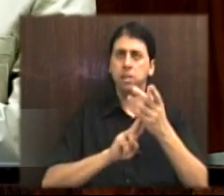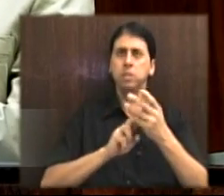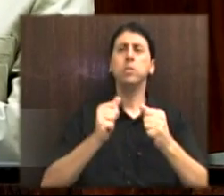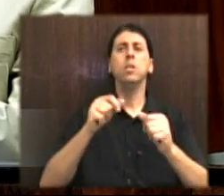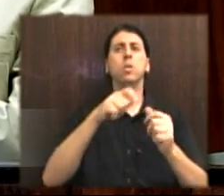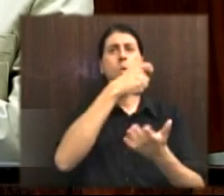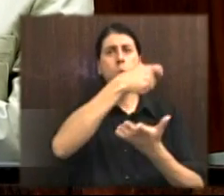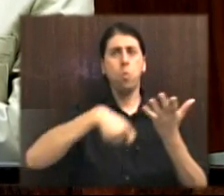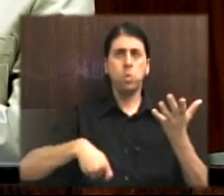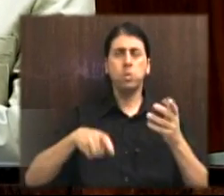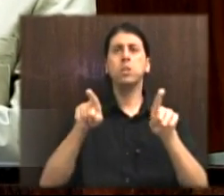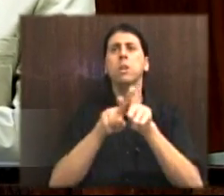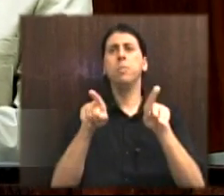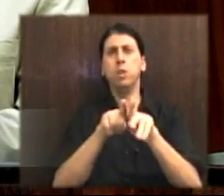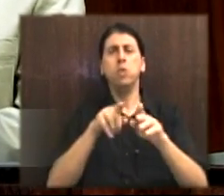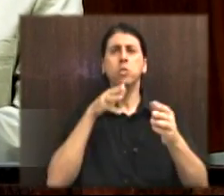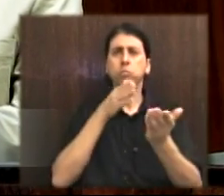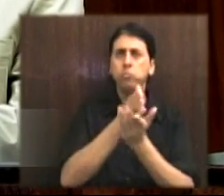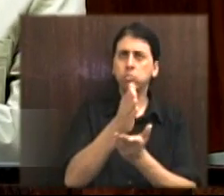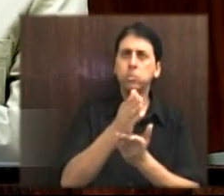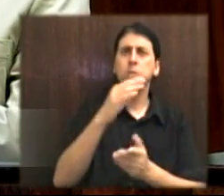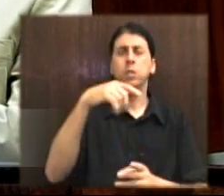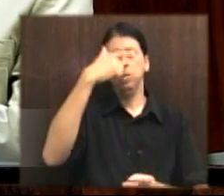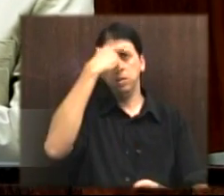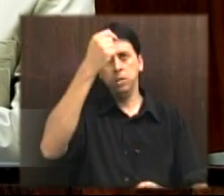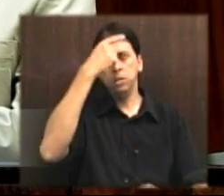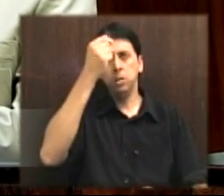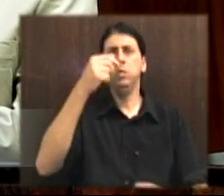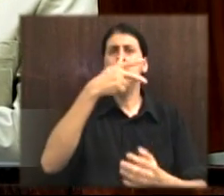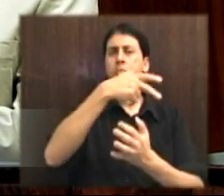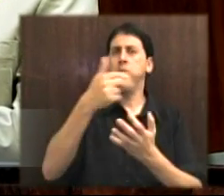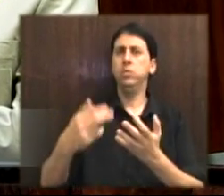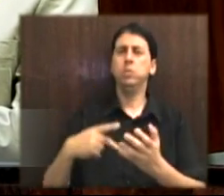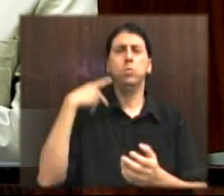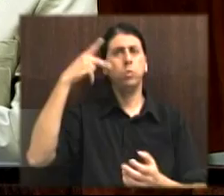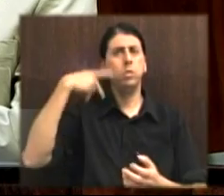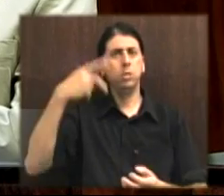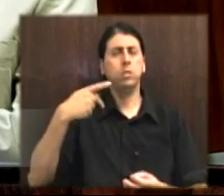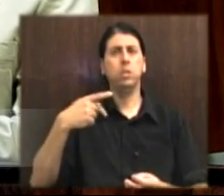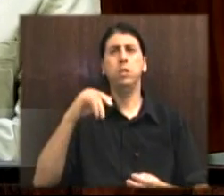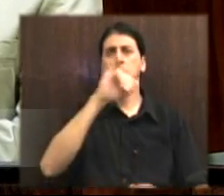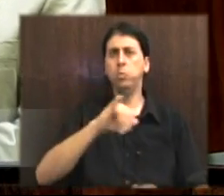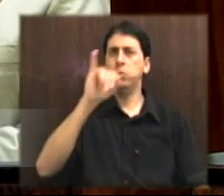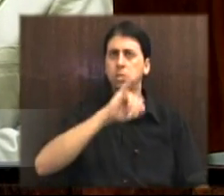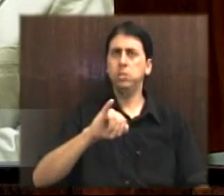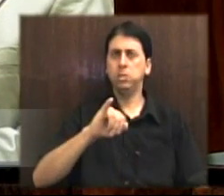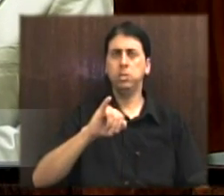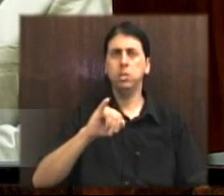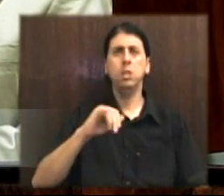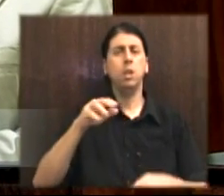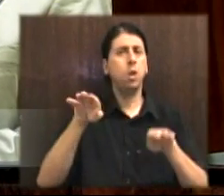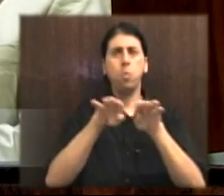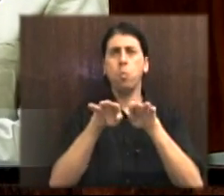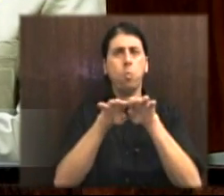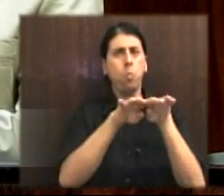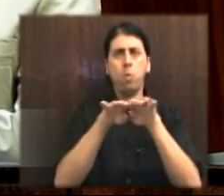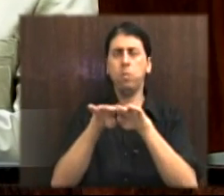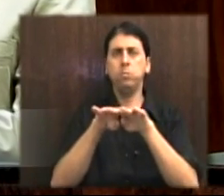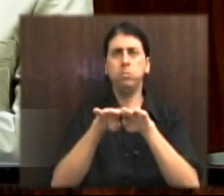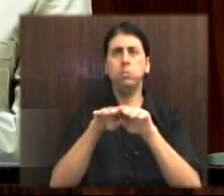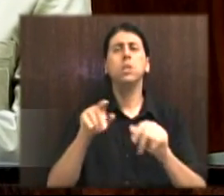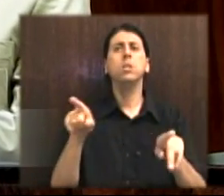quanto em outras políticas não menos importantes. Também tem que referir